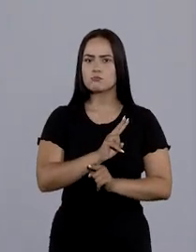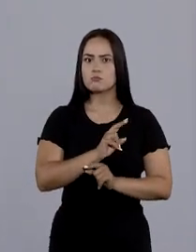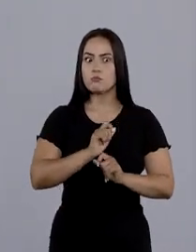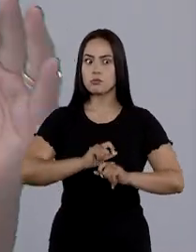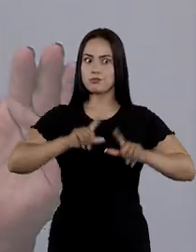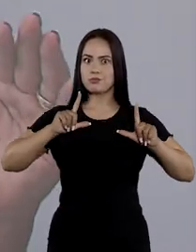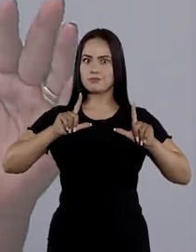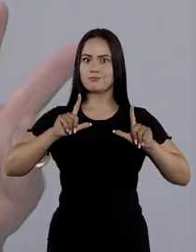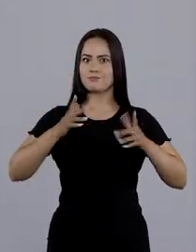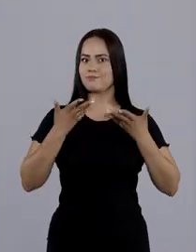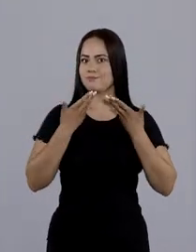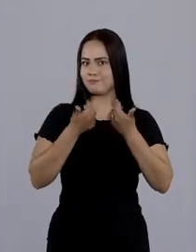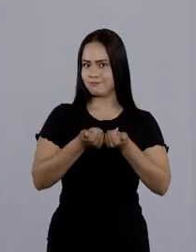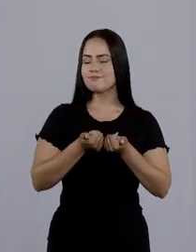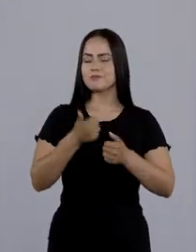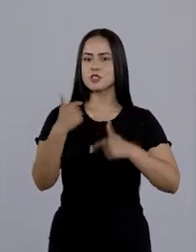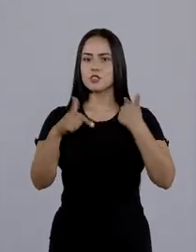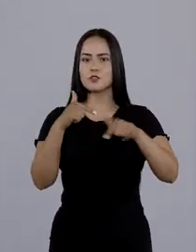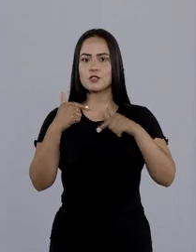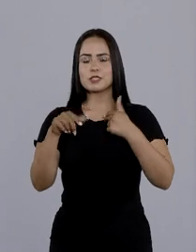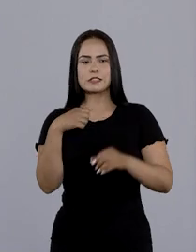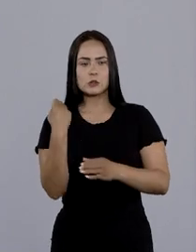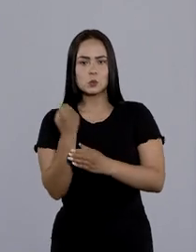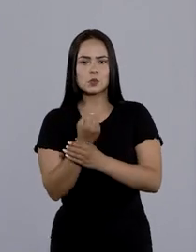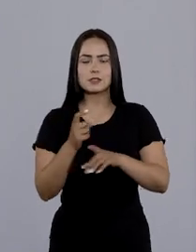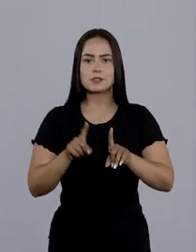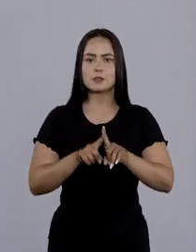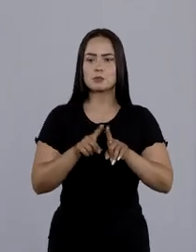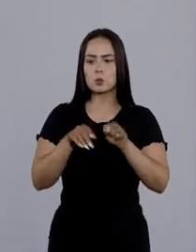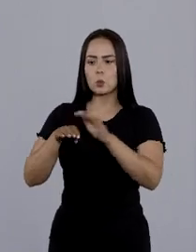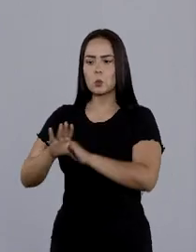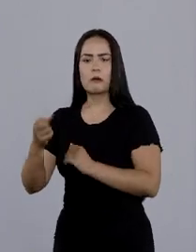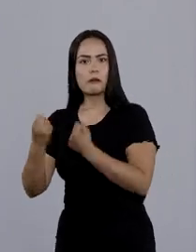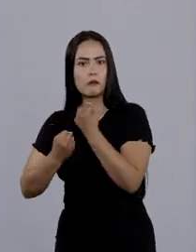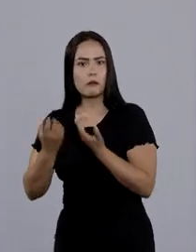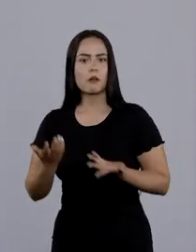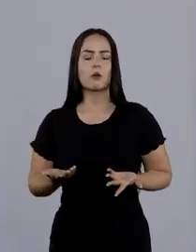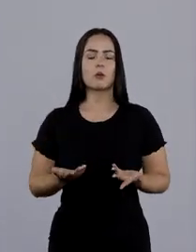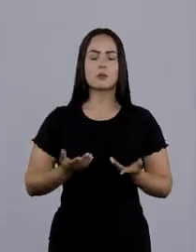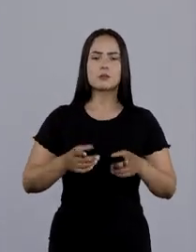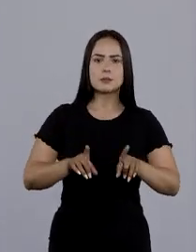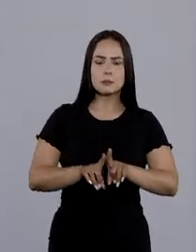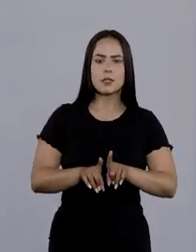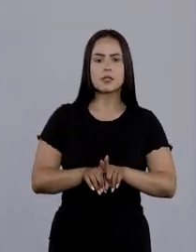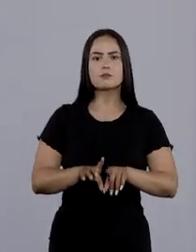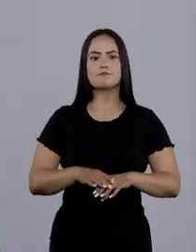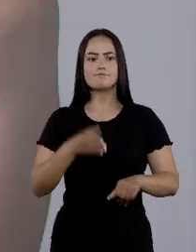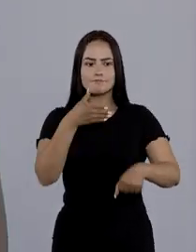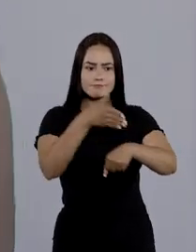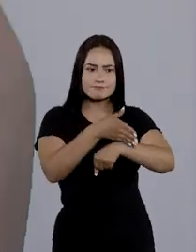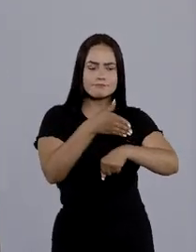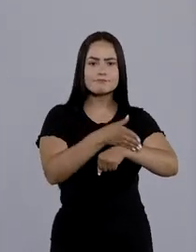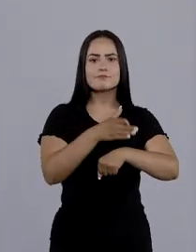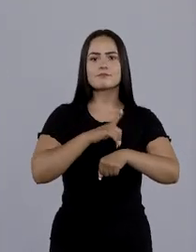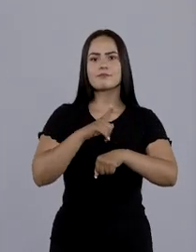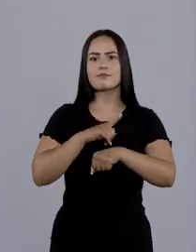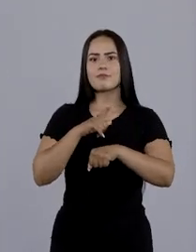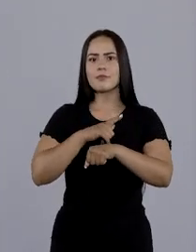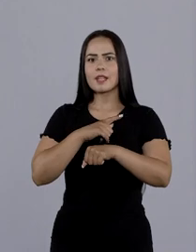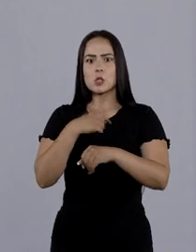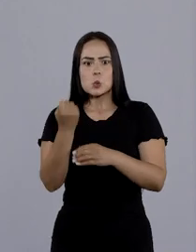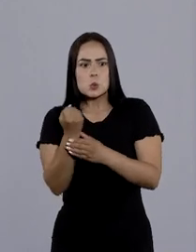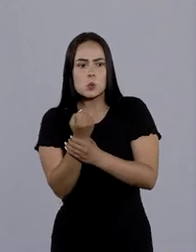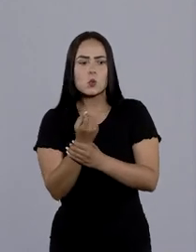maior, como o serviço da brigada, o serviço da garagem, as entradas, as